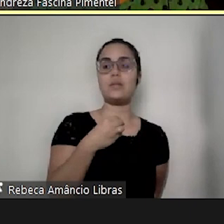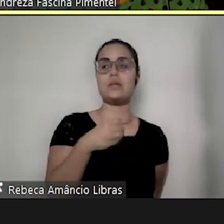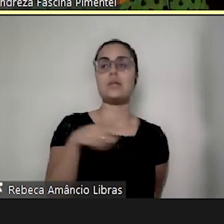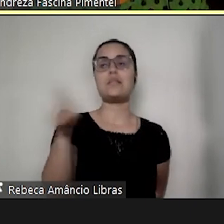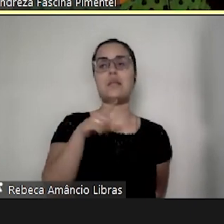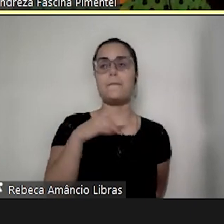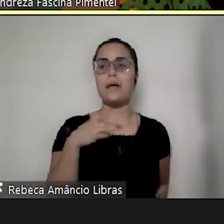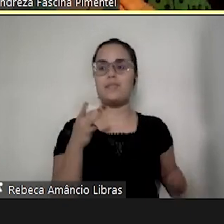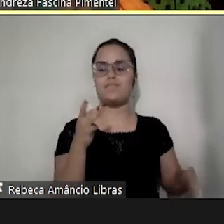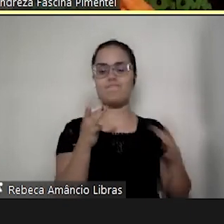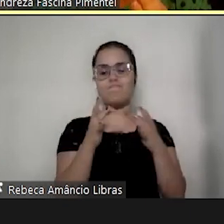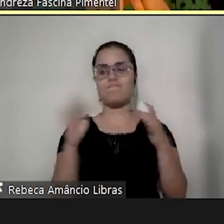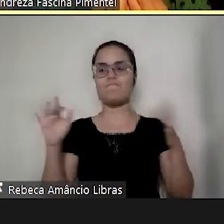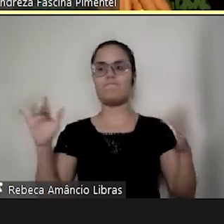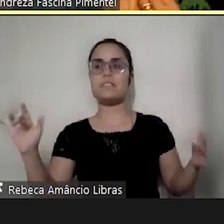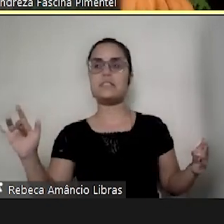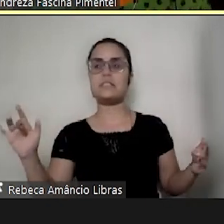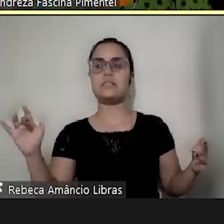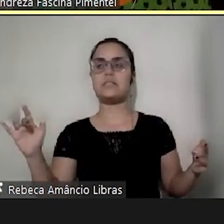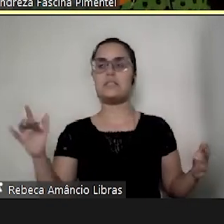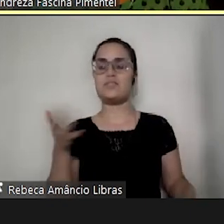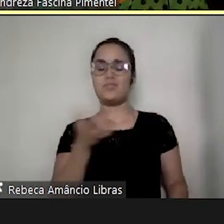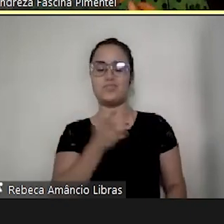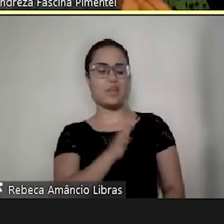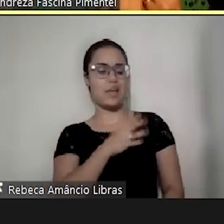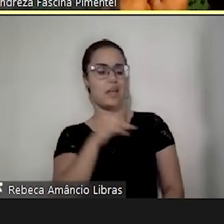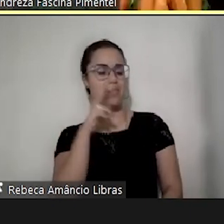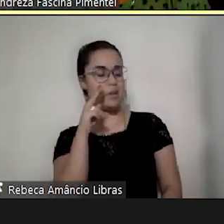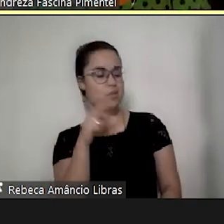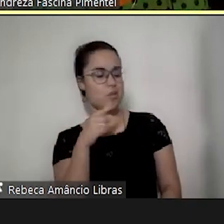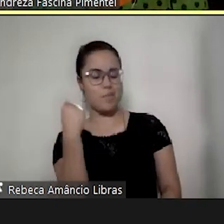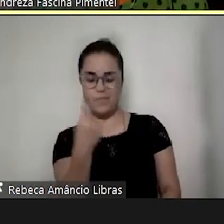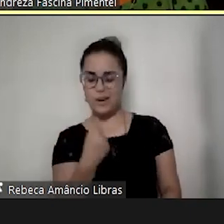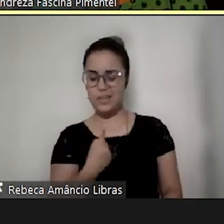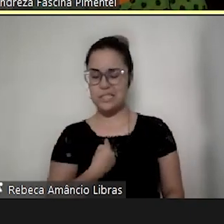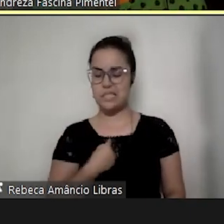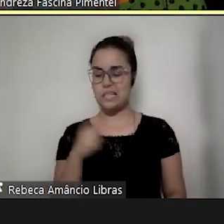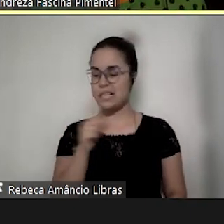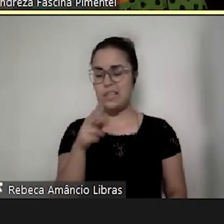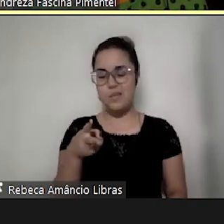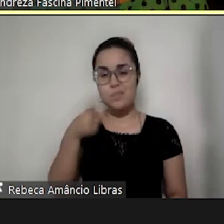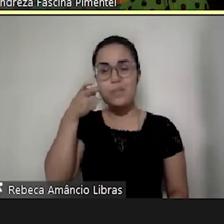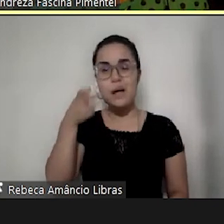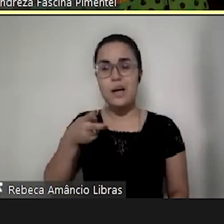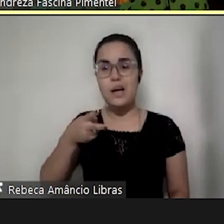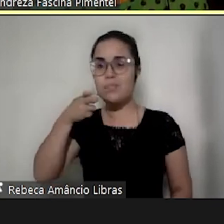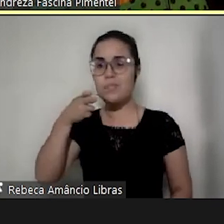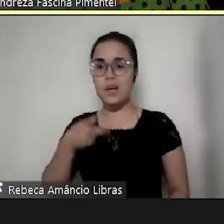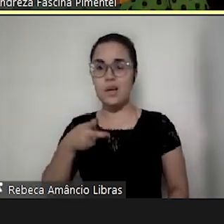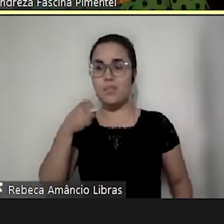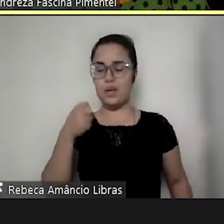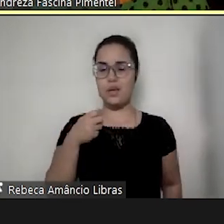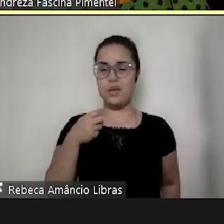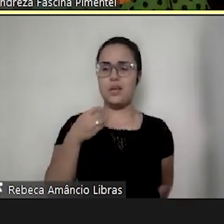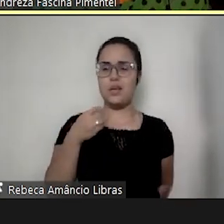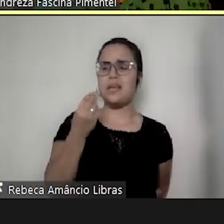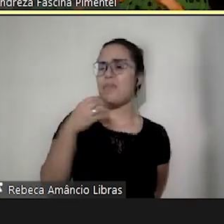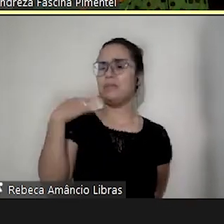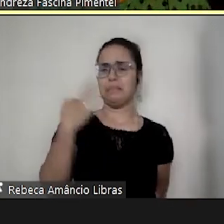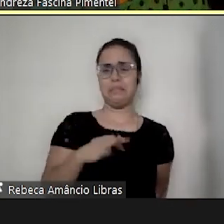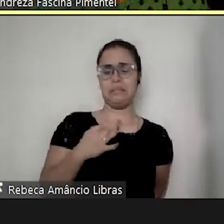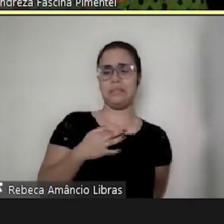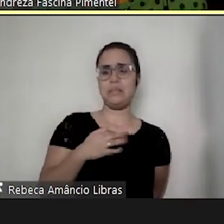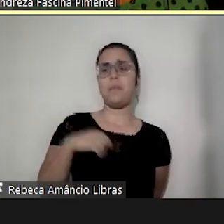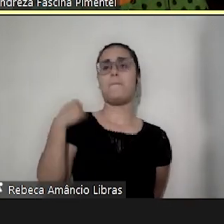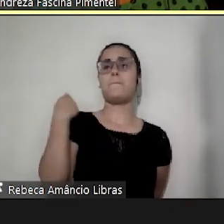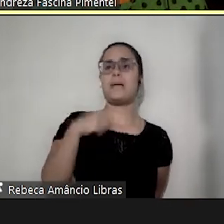desconectam, passam a não olhar mais para a gente, não nos perceber mais. Isso é muito dolorido. E a gente